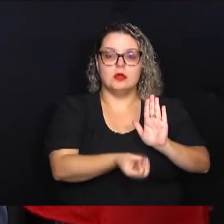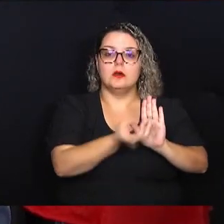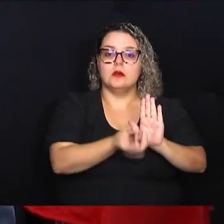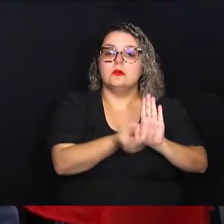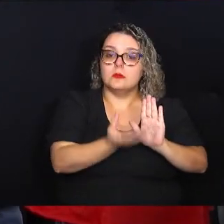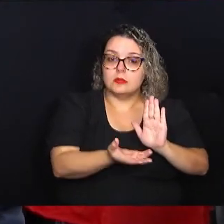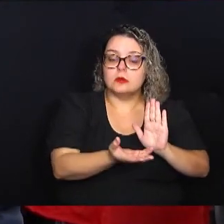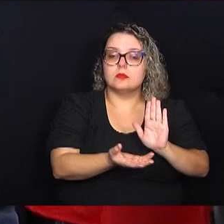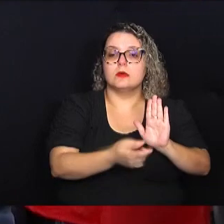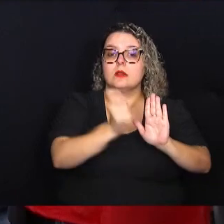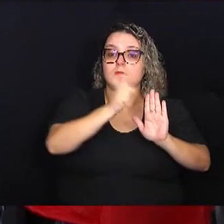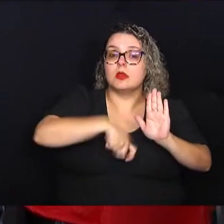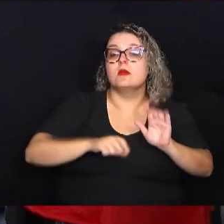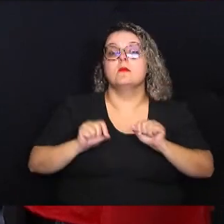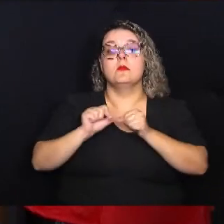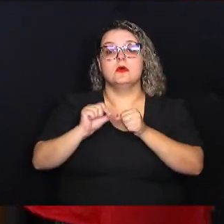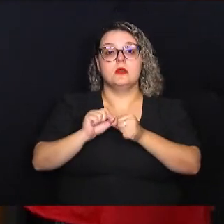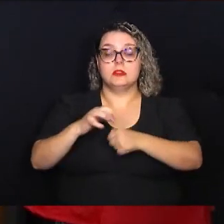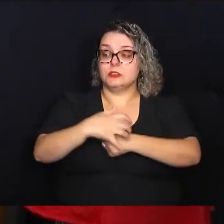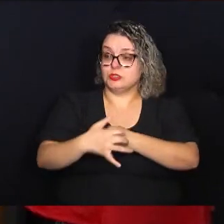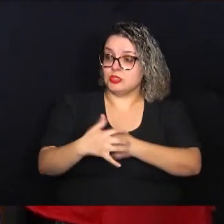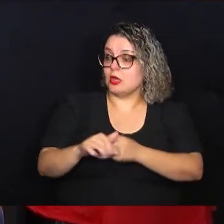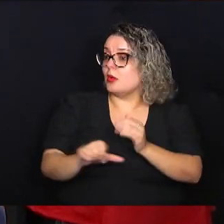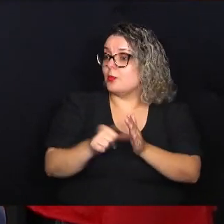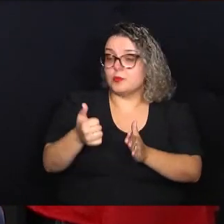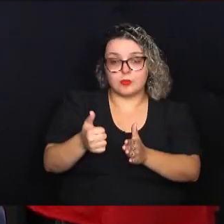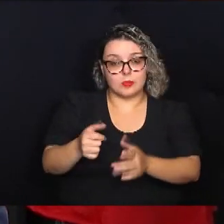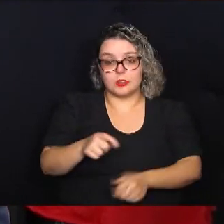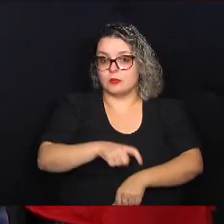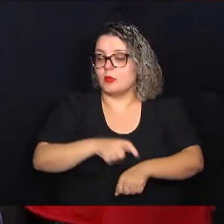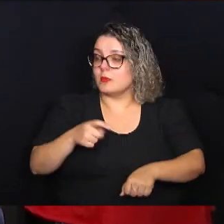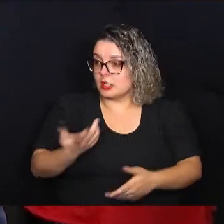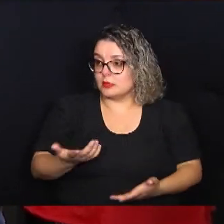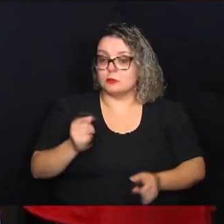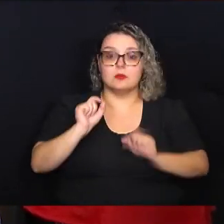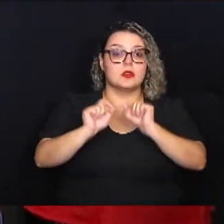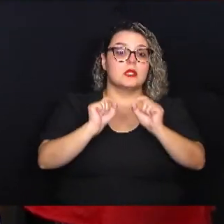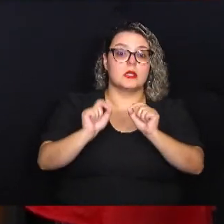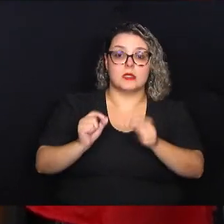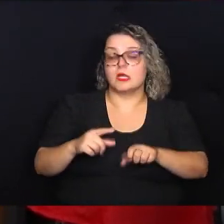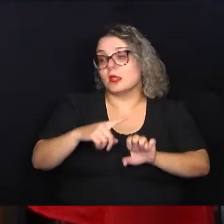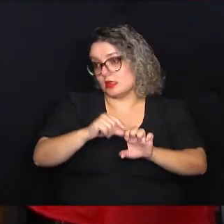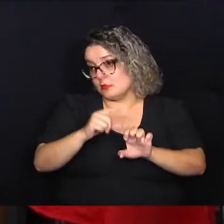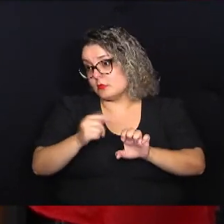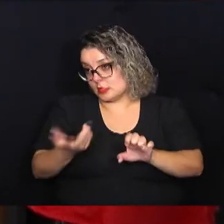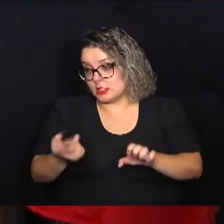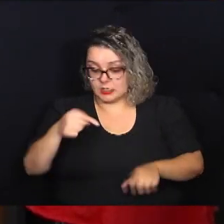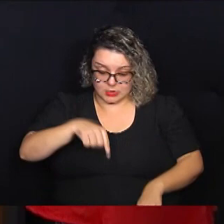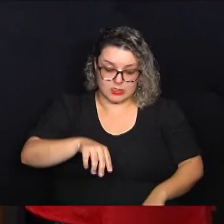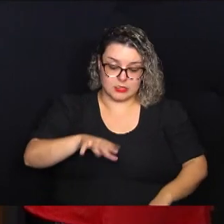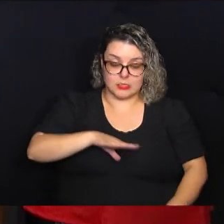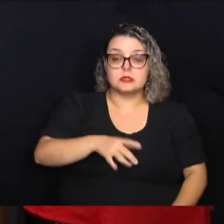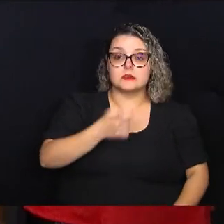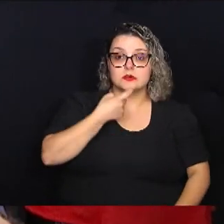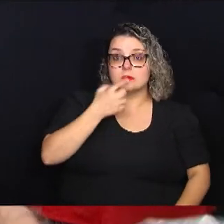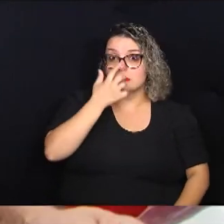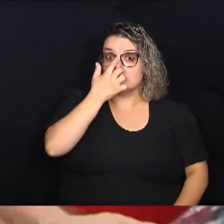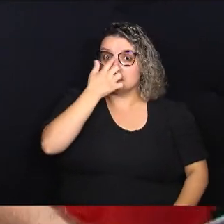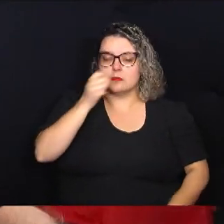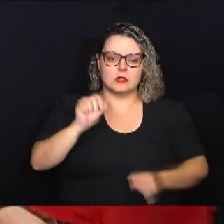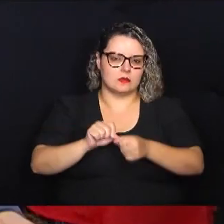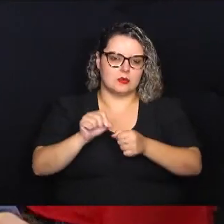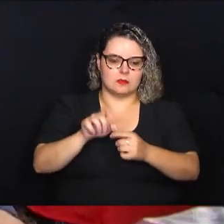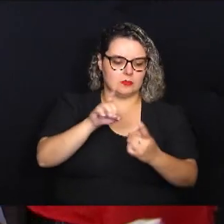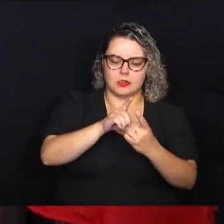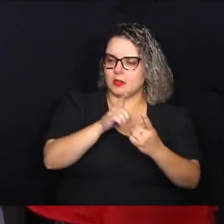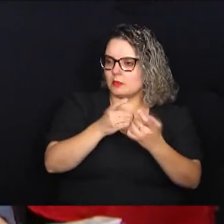poder fazer isso digitalmente, já é um primeiro passo para quem quer empreender na cidade de Campinas, seja para fazer uma consulta para